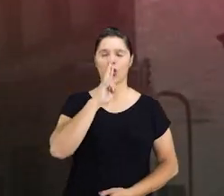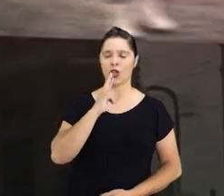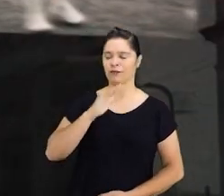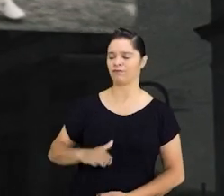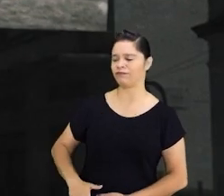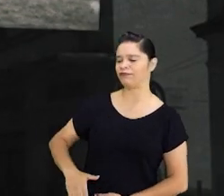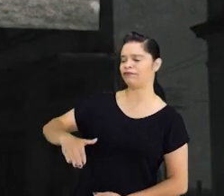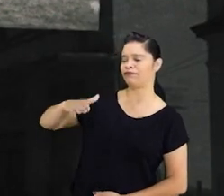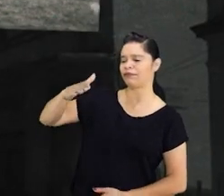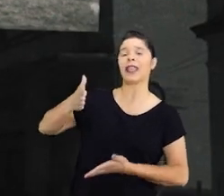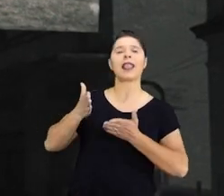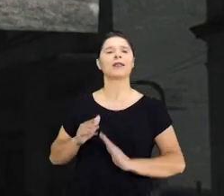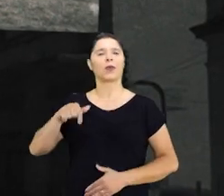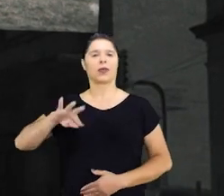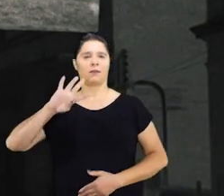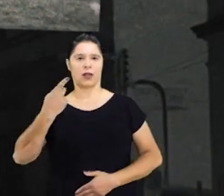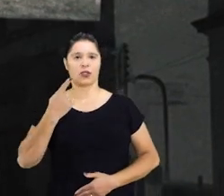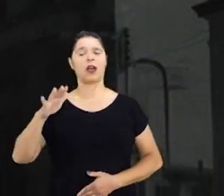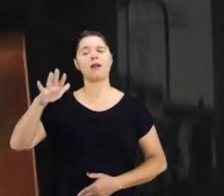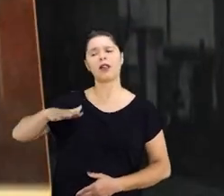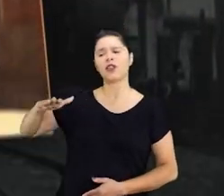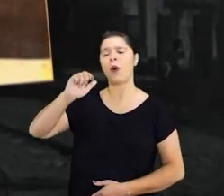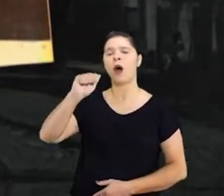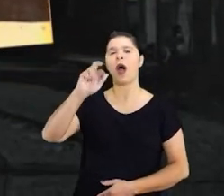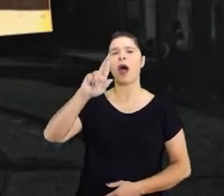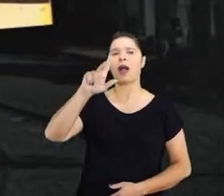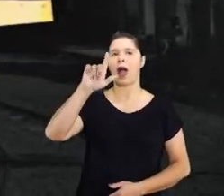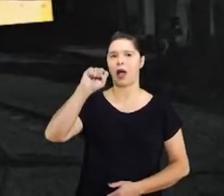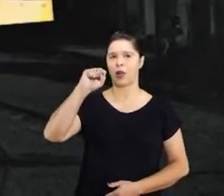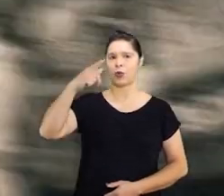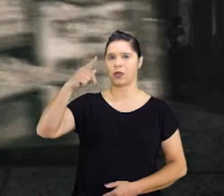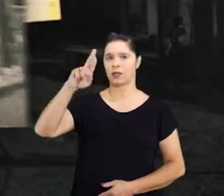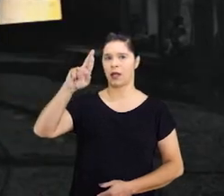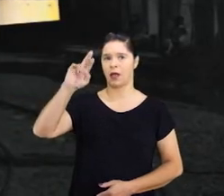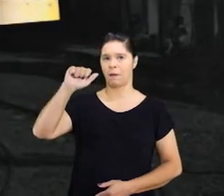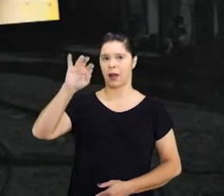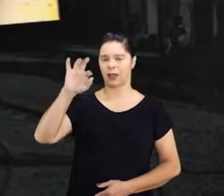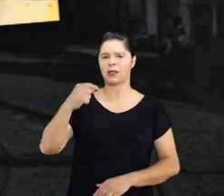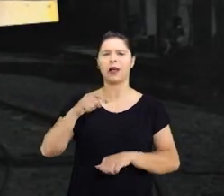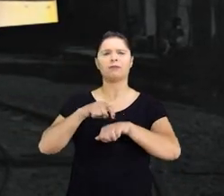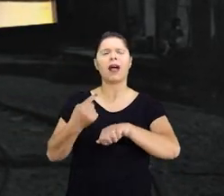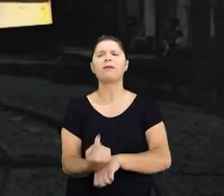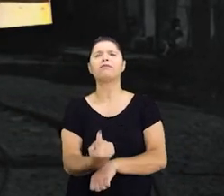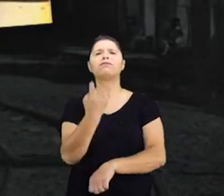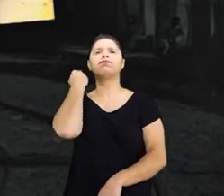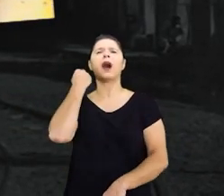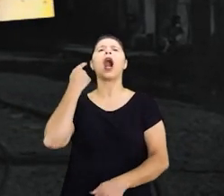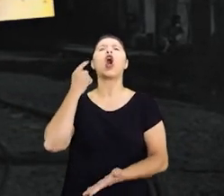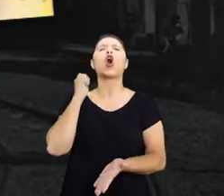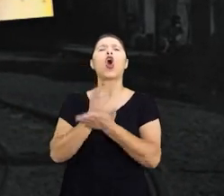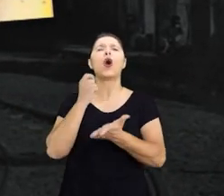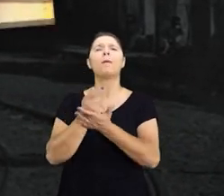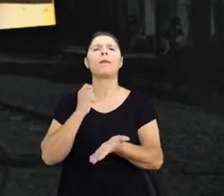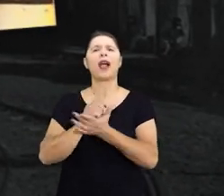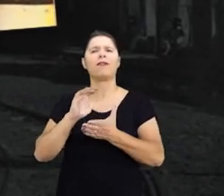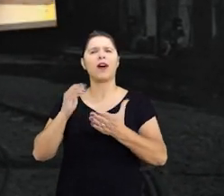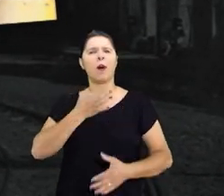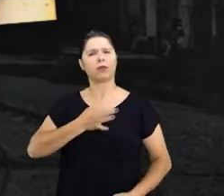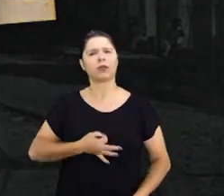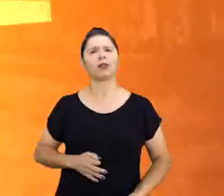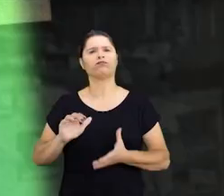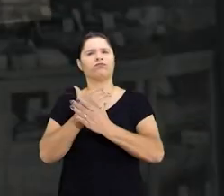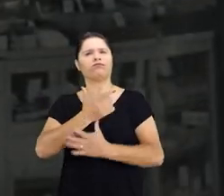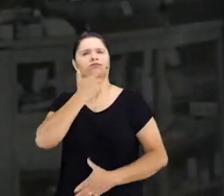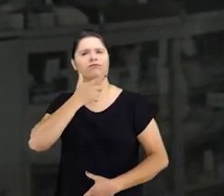Nosso Rogério é nascido e criado aqui, ó, em Belo Horizonte. Cresceu no Carlos Prats, naquela época que a gente comprava botão, sabonete e queijo no mesmo